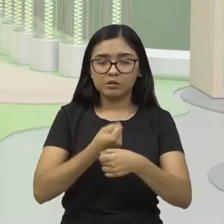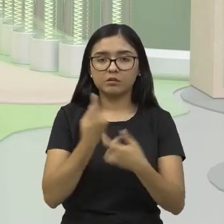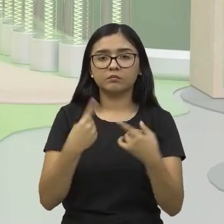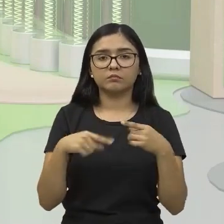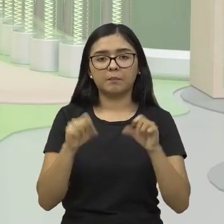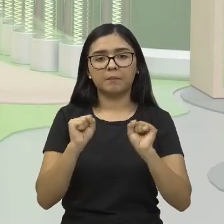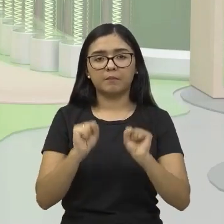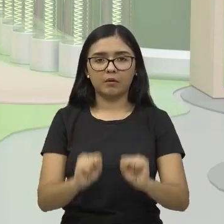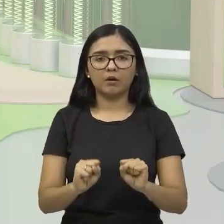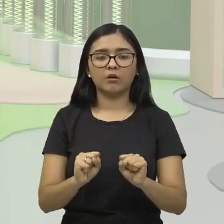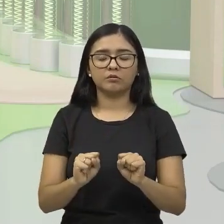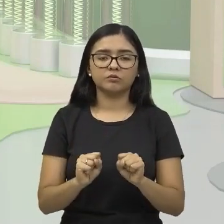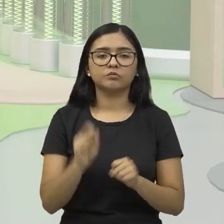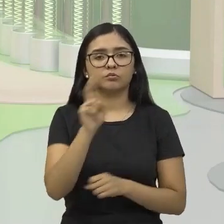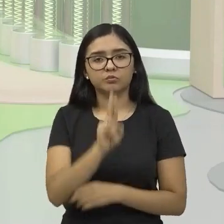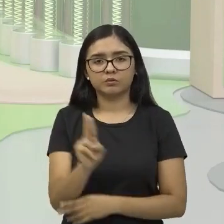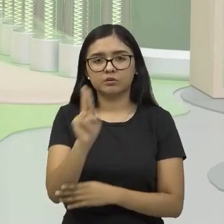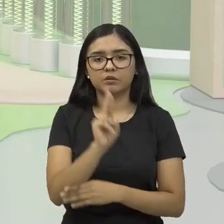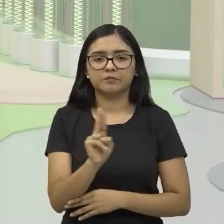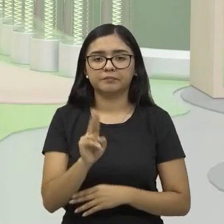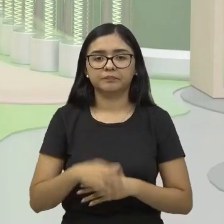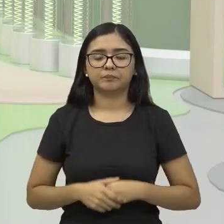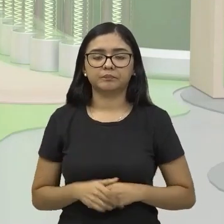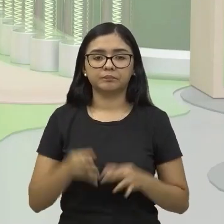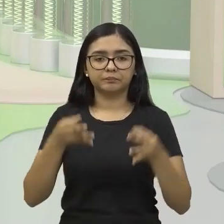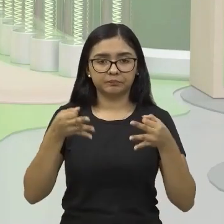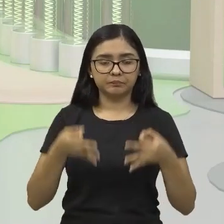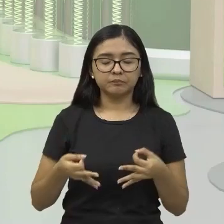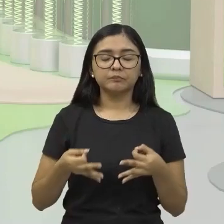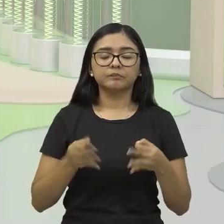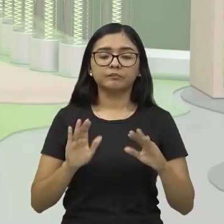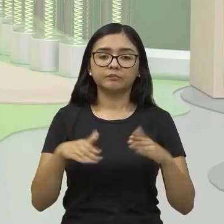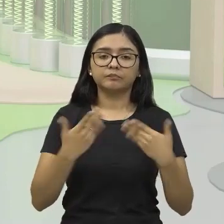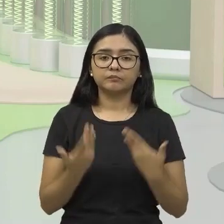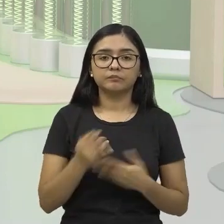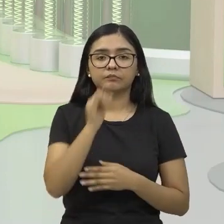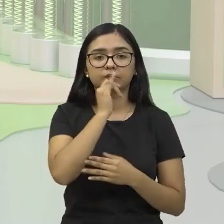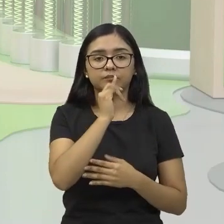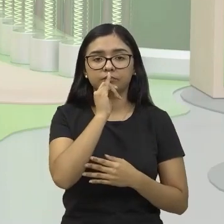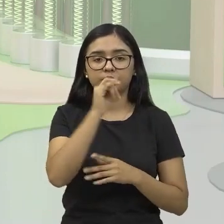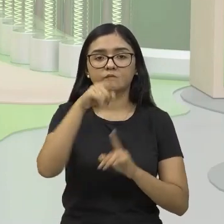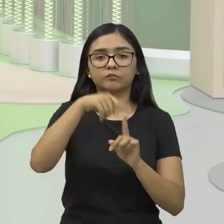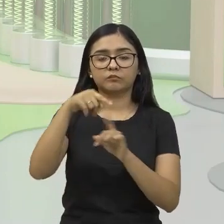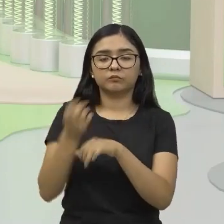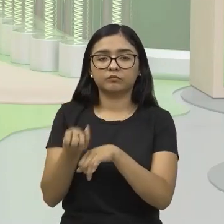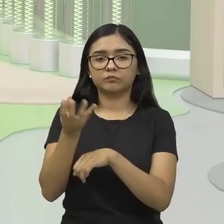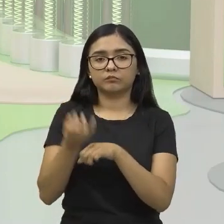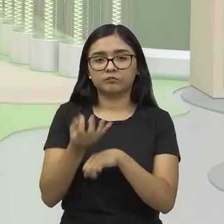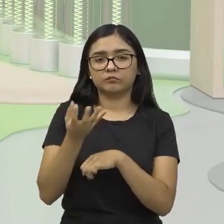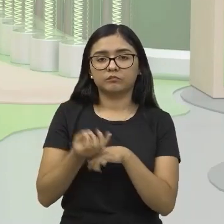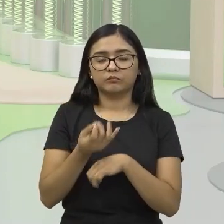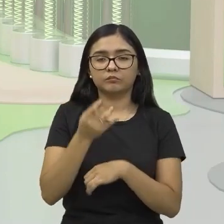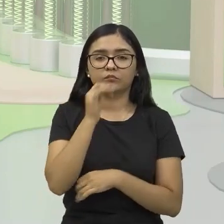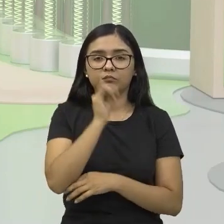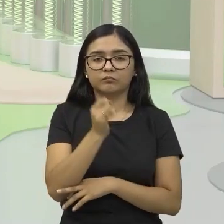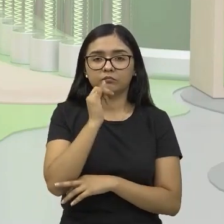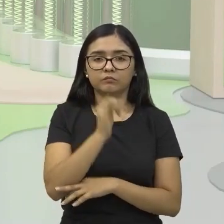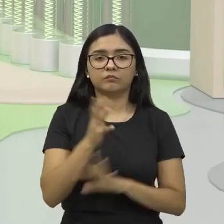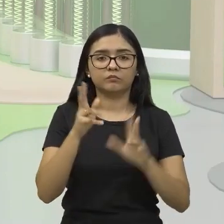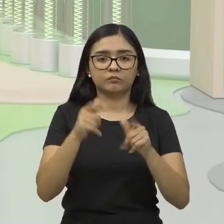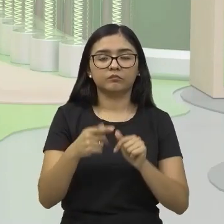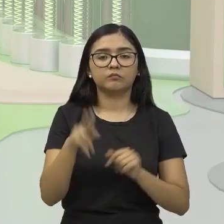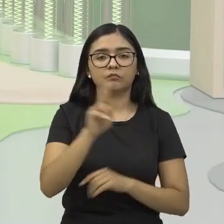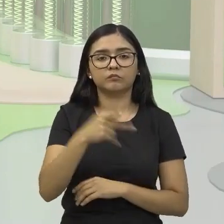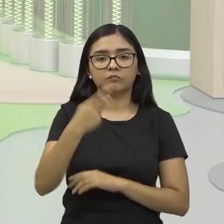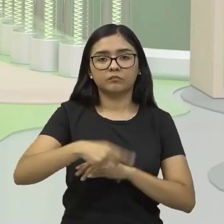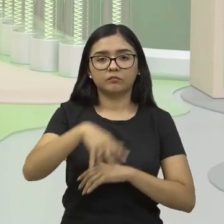ser, né, amplamente utilizado, certo? Então, esse aí é um exemplo de energia limpa que a gente consome aqui na